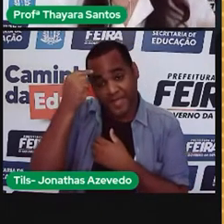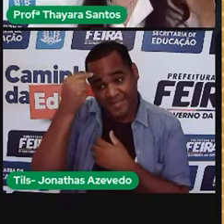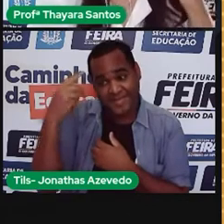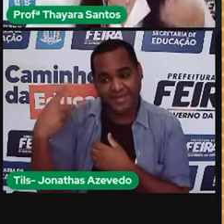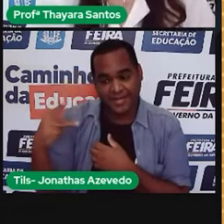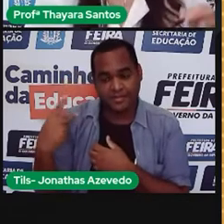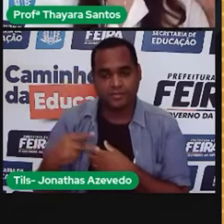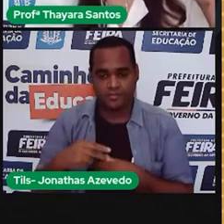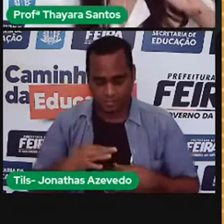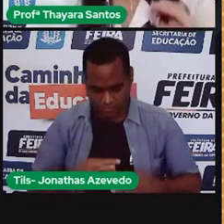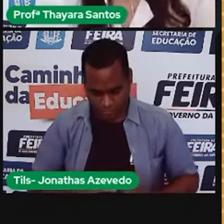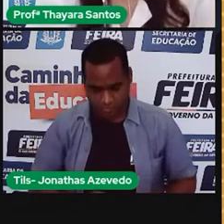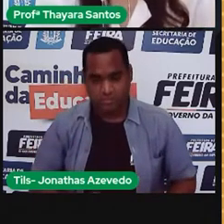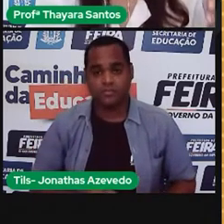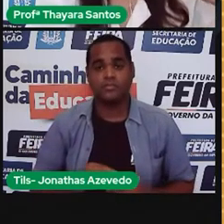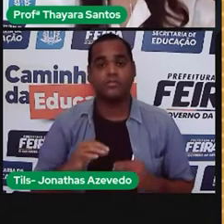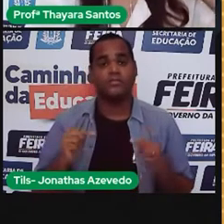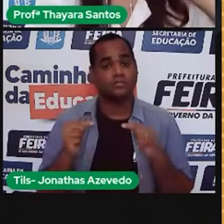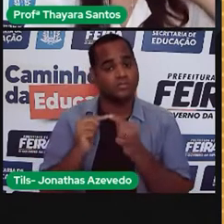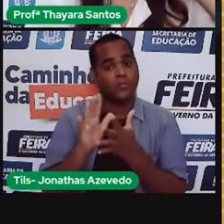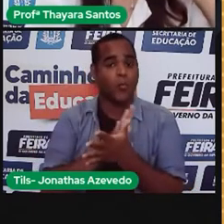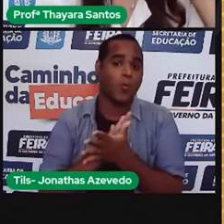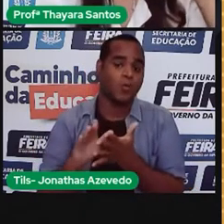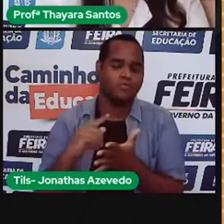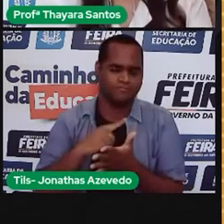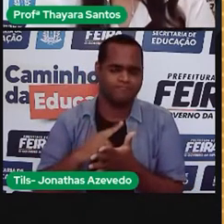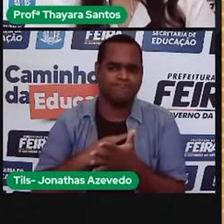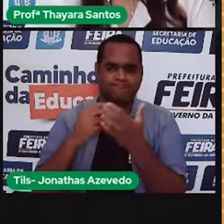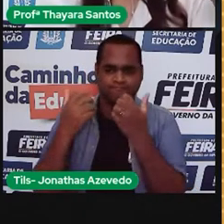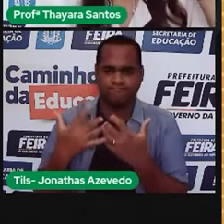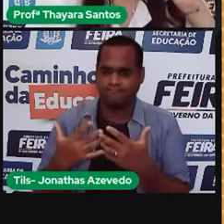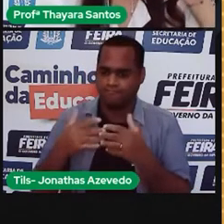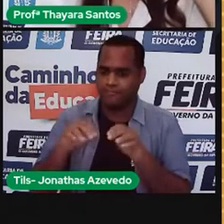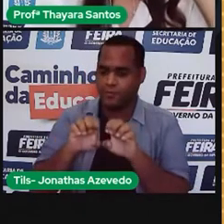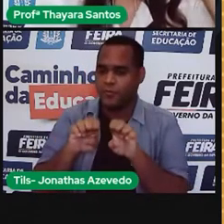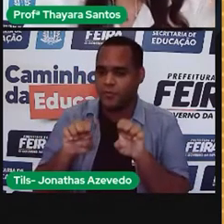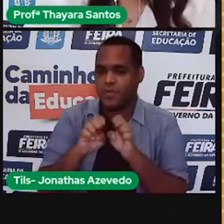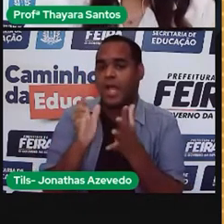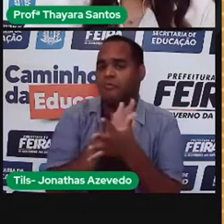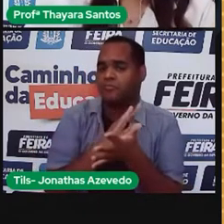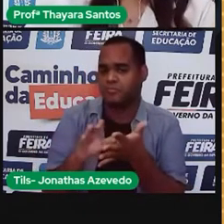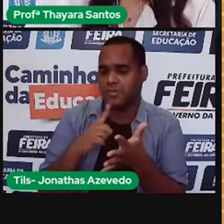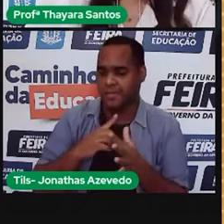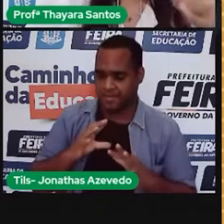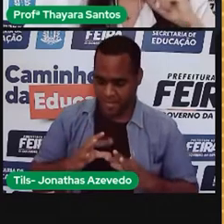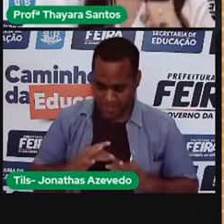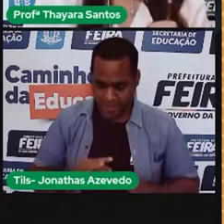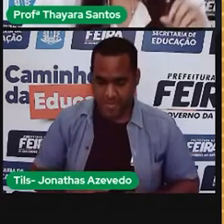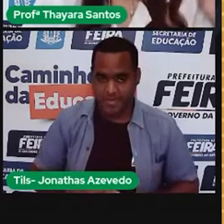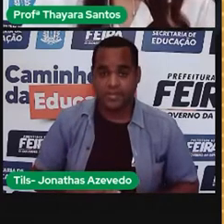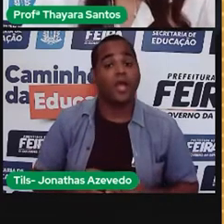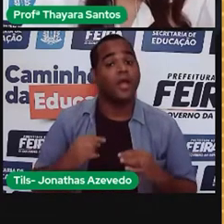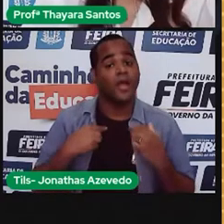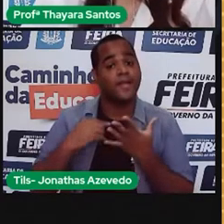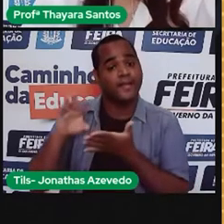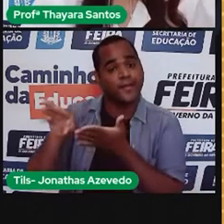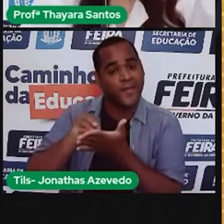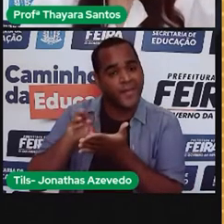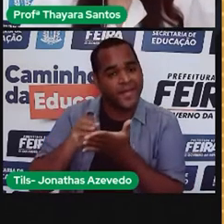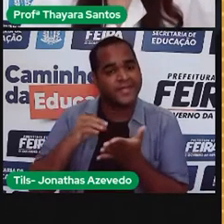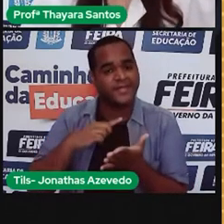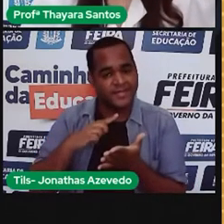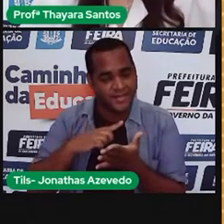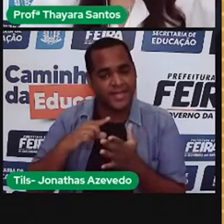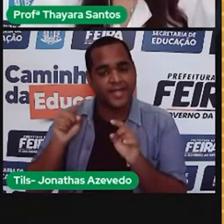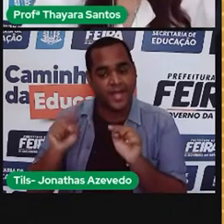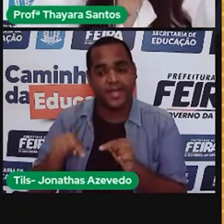Eles observaram que o carrapicho tem algumas estruturas que fazem com que ele grude no tecido e imitaram esse